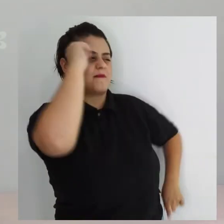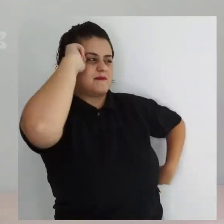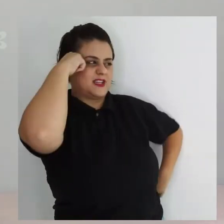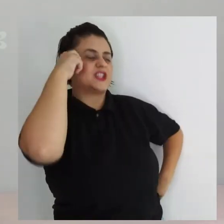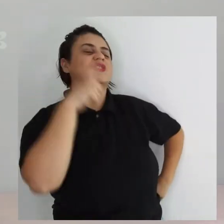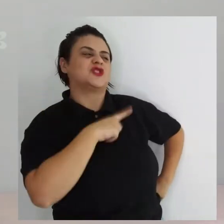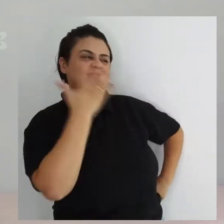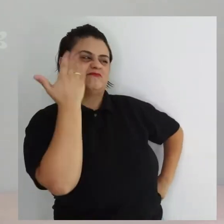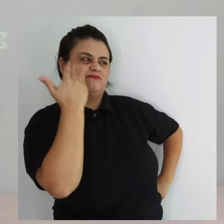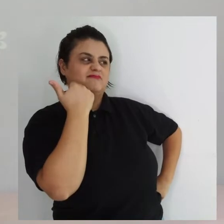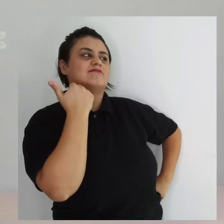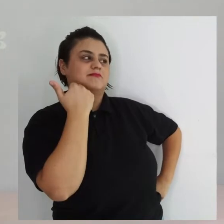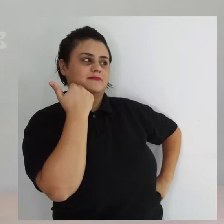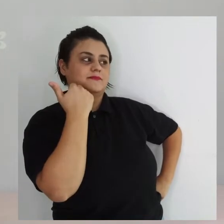tinha.